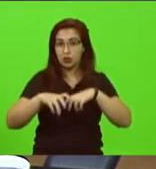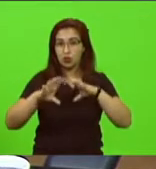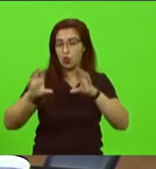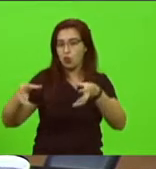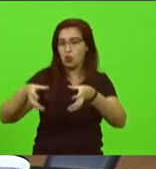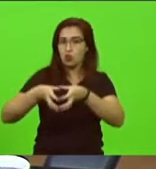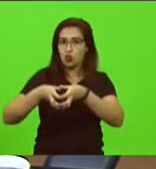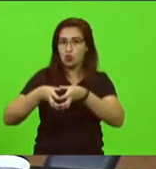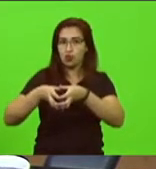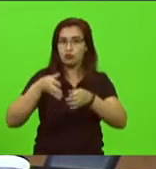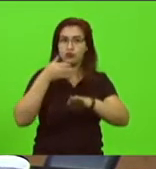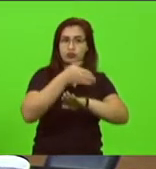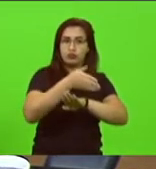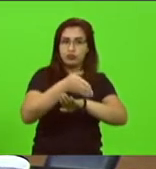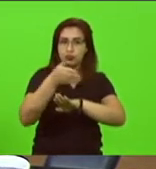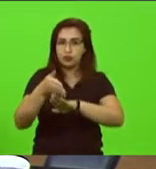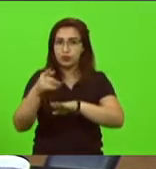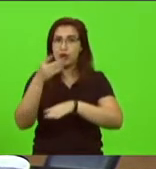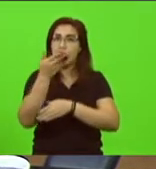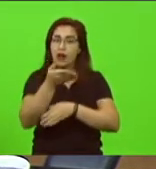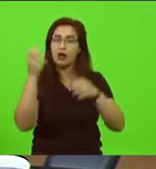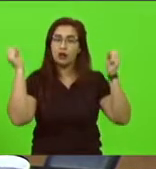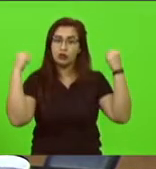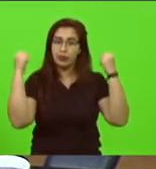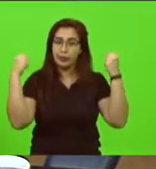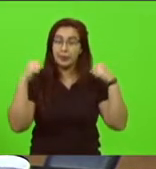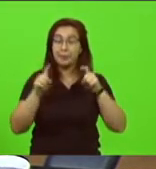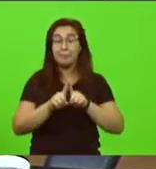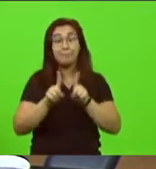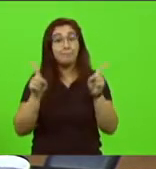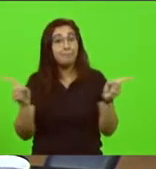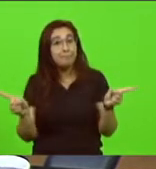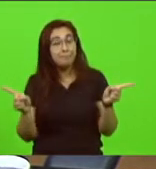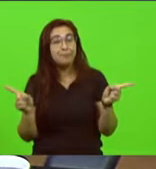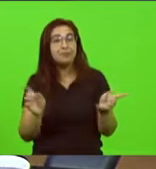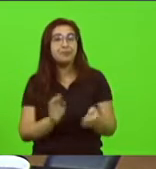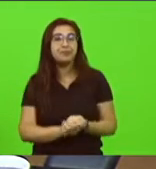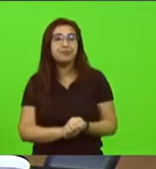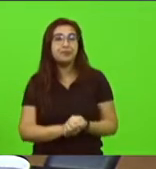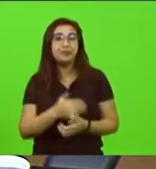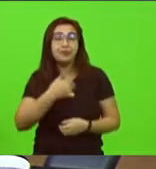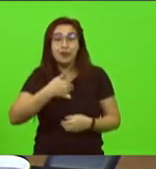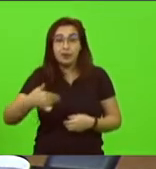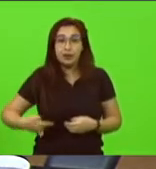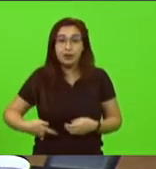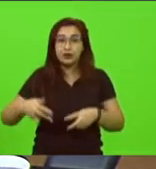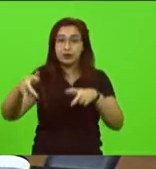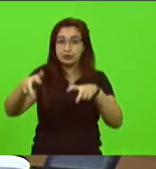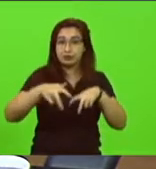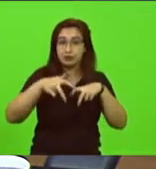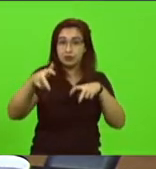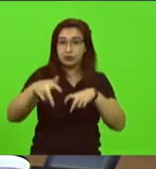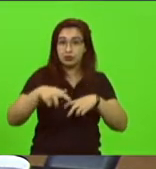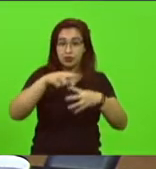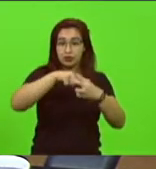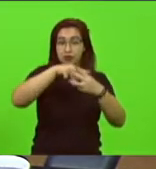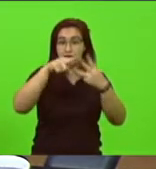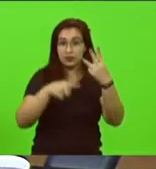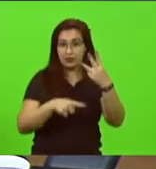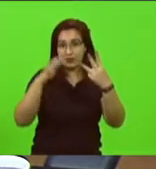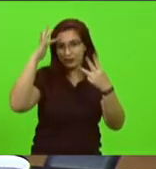participar do ato em Chapecó porém a ministra da agricultura apresentou três soluções